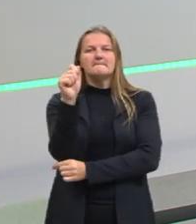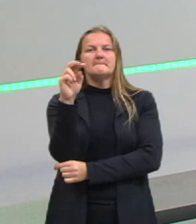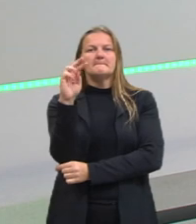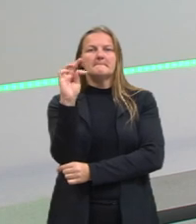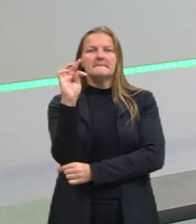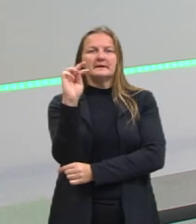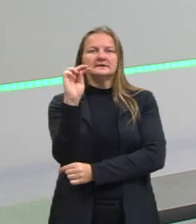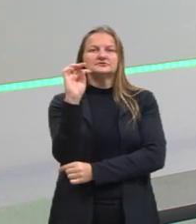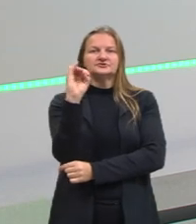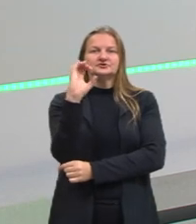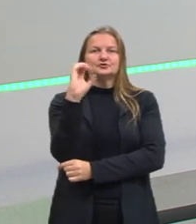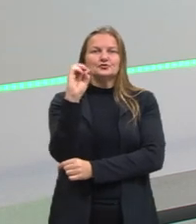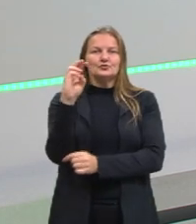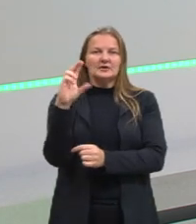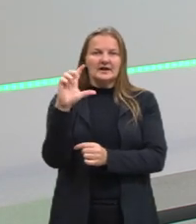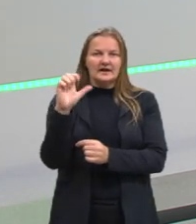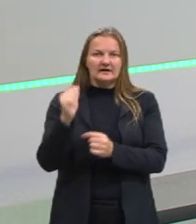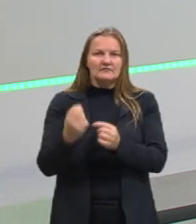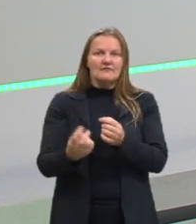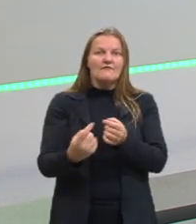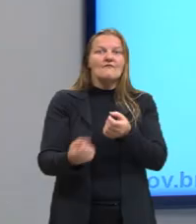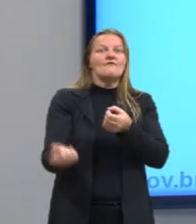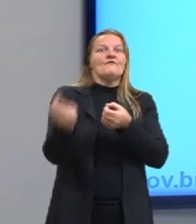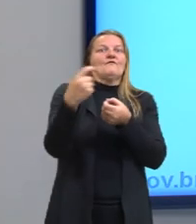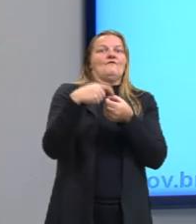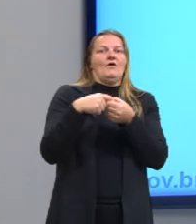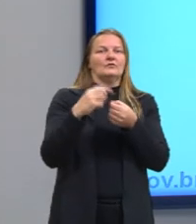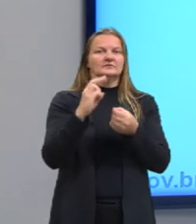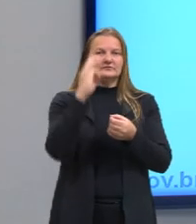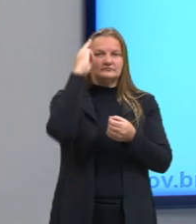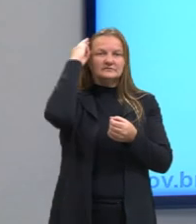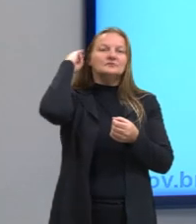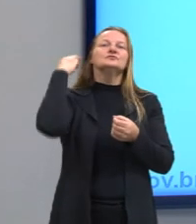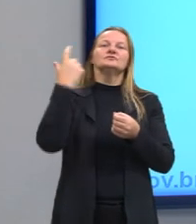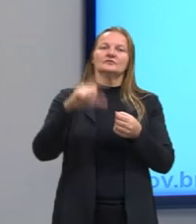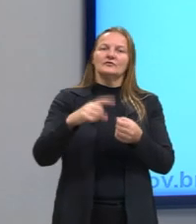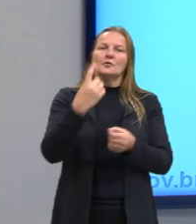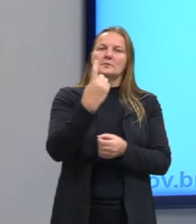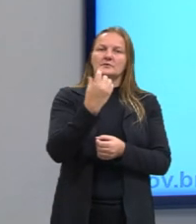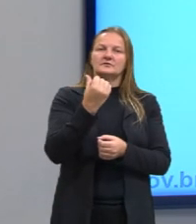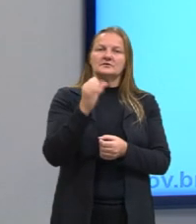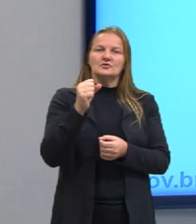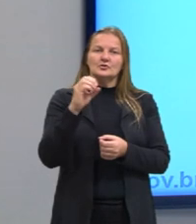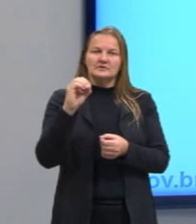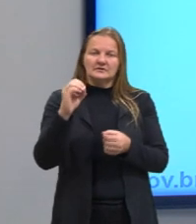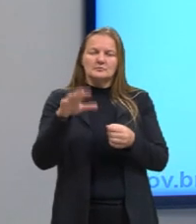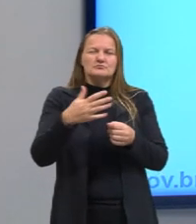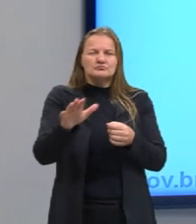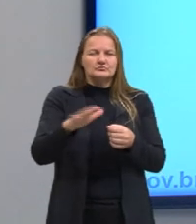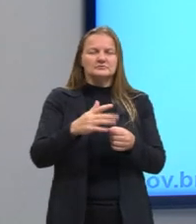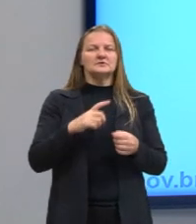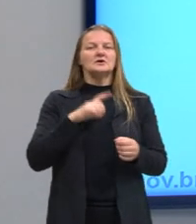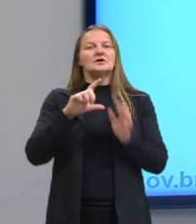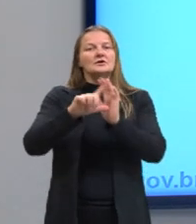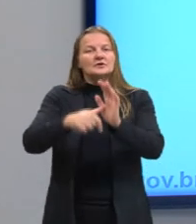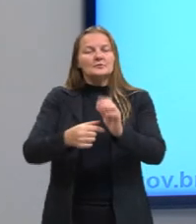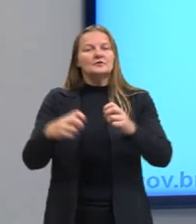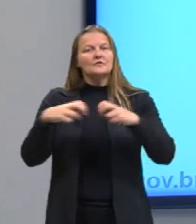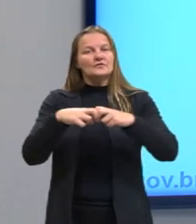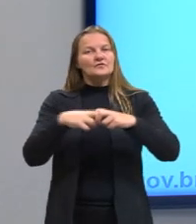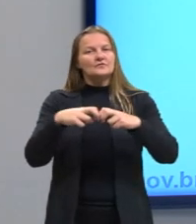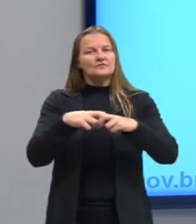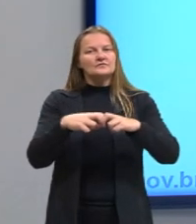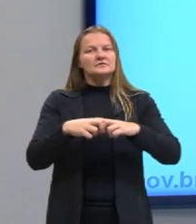para o Newton, né? De muito tempo antes, 1680, né? Aproximadamente, e depois na física